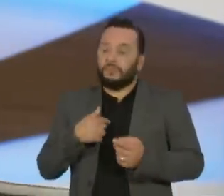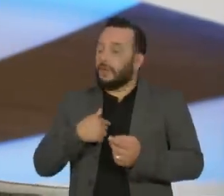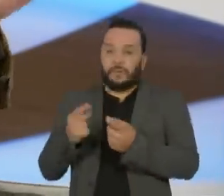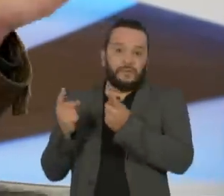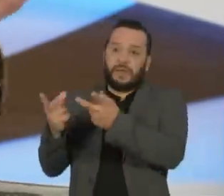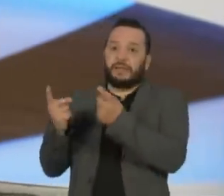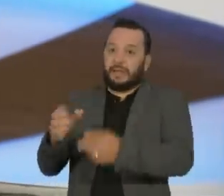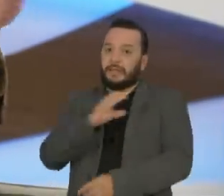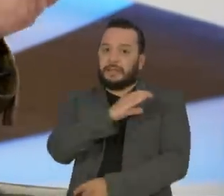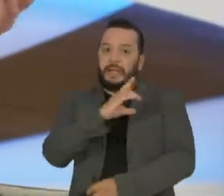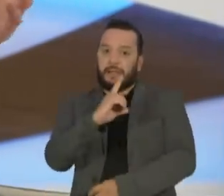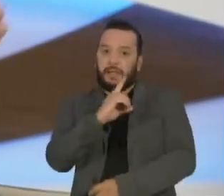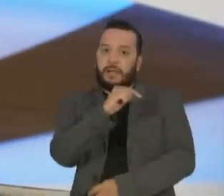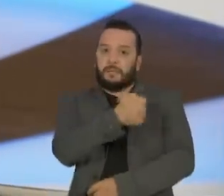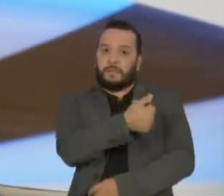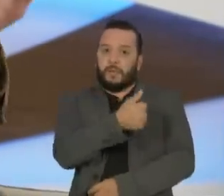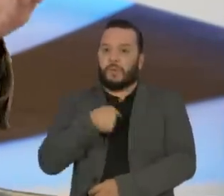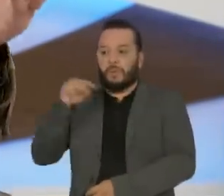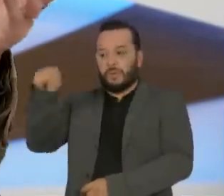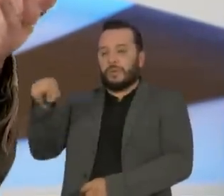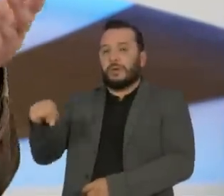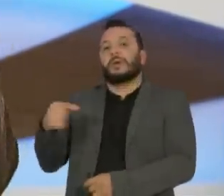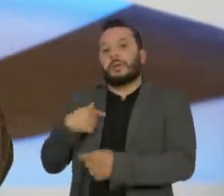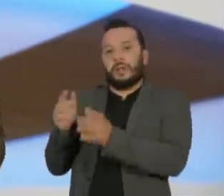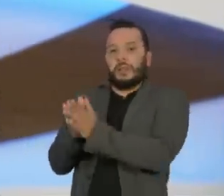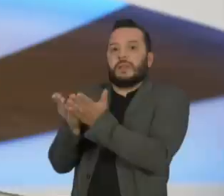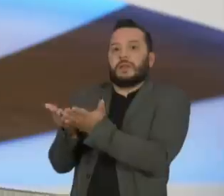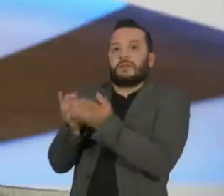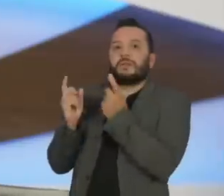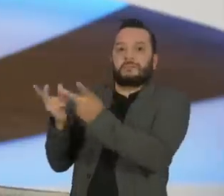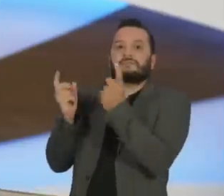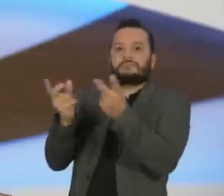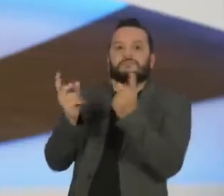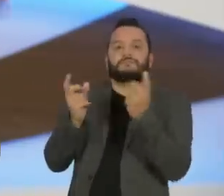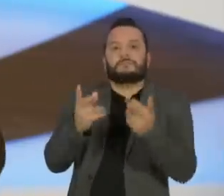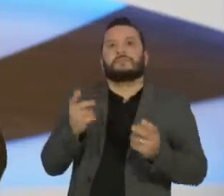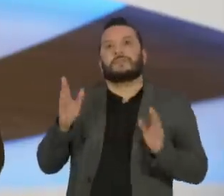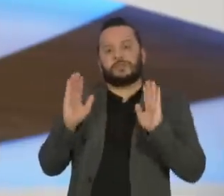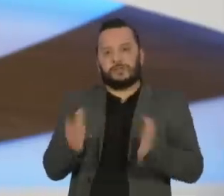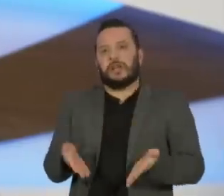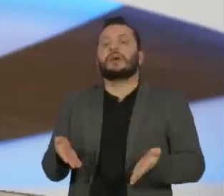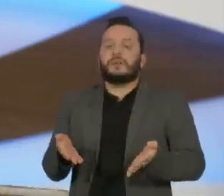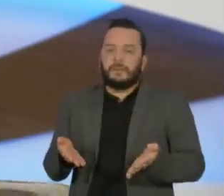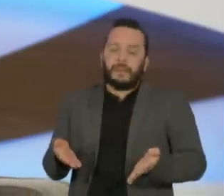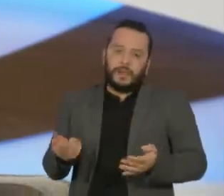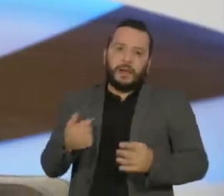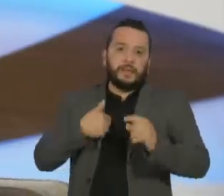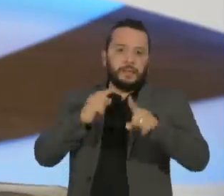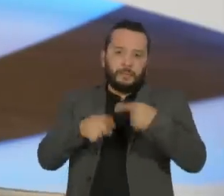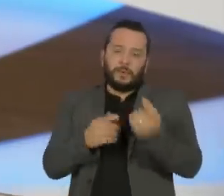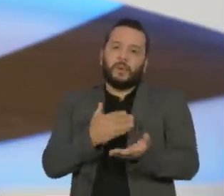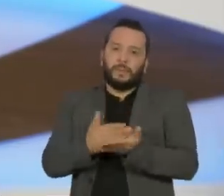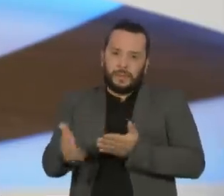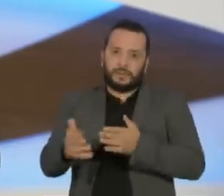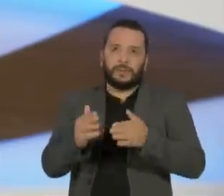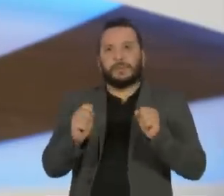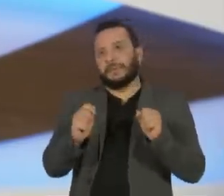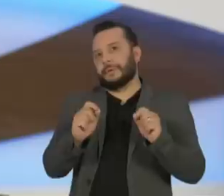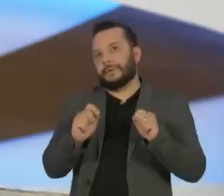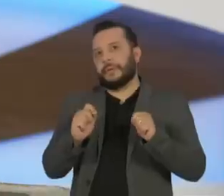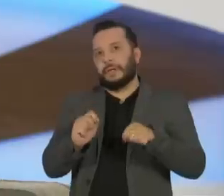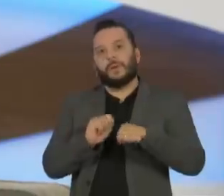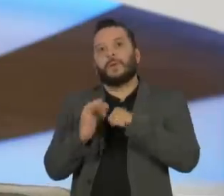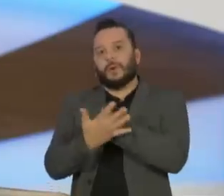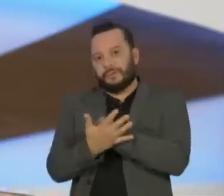nunca fui. Mas, por ironia do Distrito, fui um grande vendedor de livros até um determinado momento em que começou a haver essa crise. Ainda